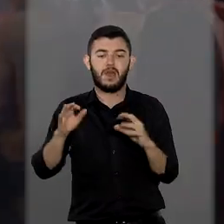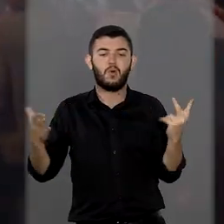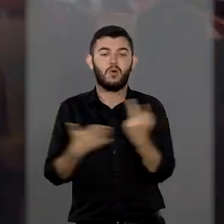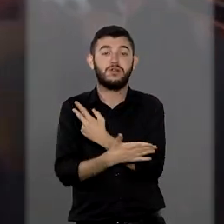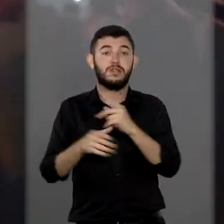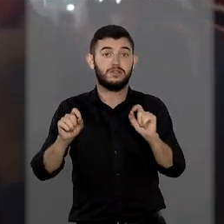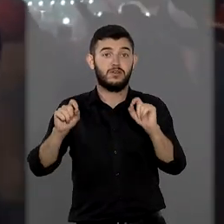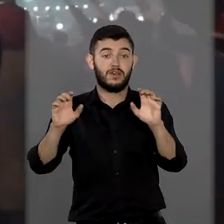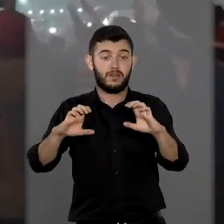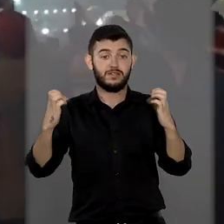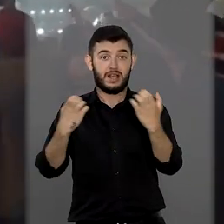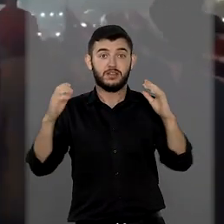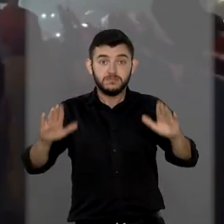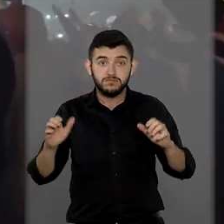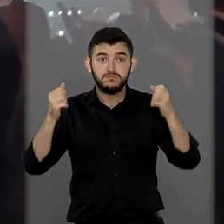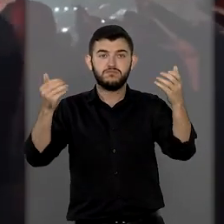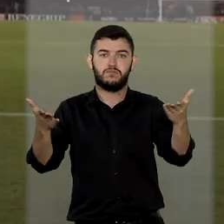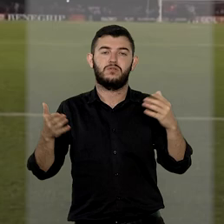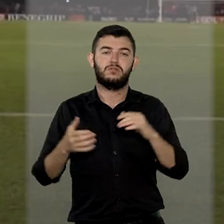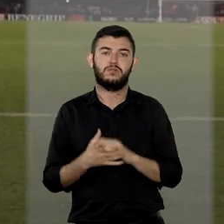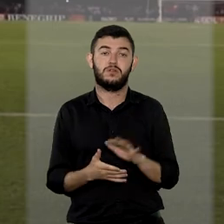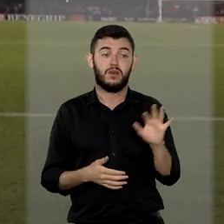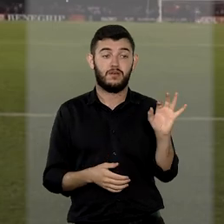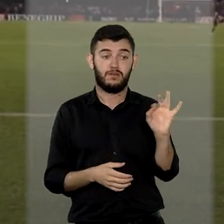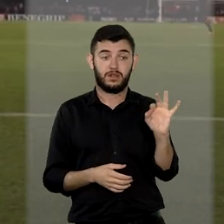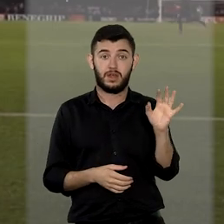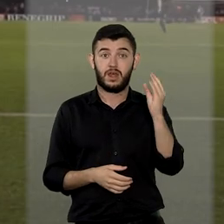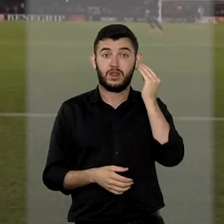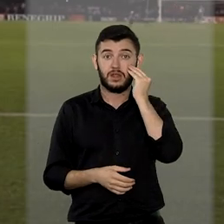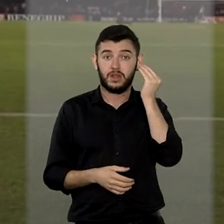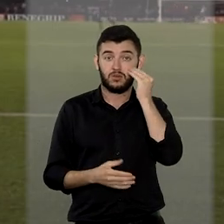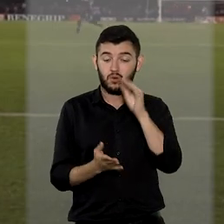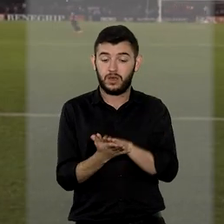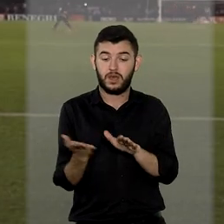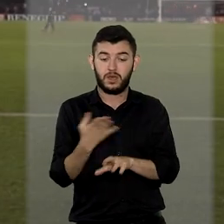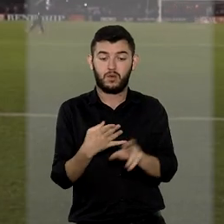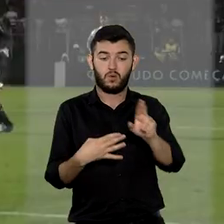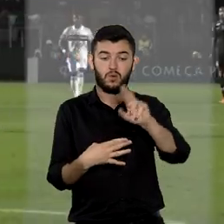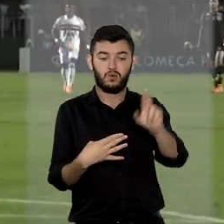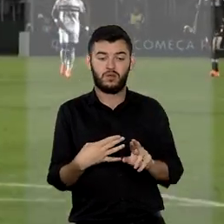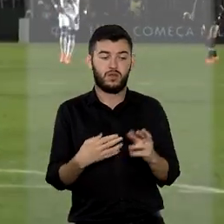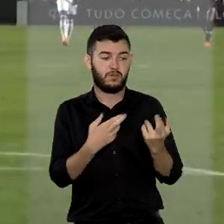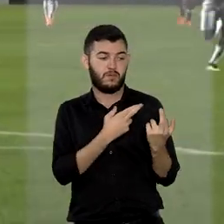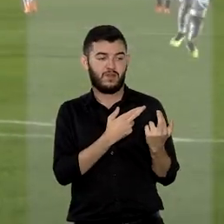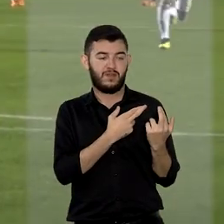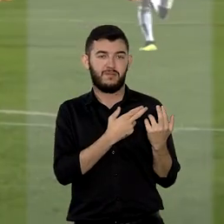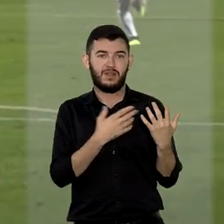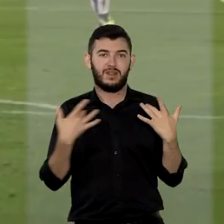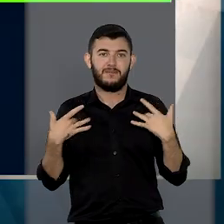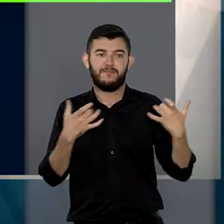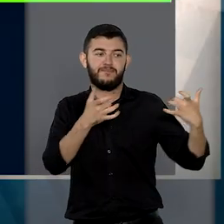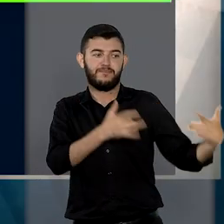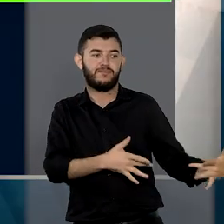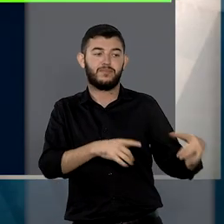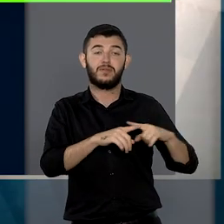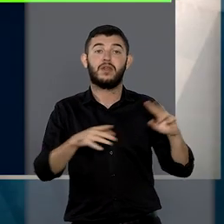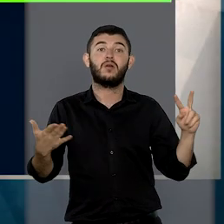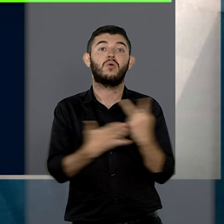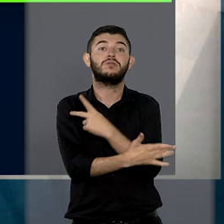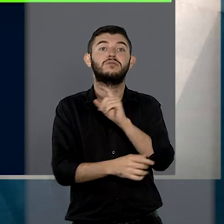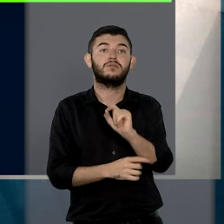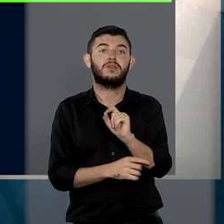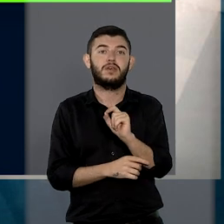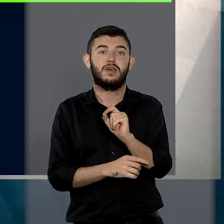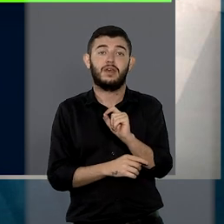parte externa do estádio. A Federação também recorreu para tentar afastar sua responsabilização. Mas, nesse ponto,